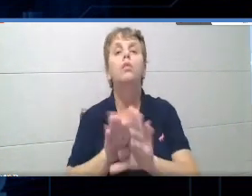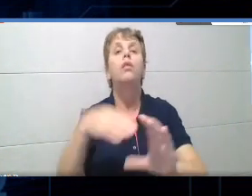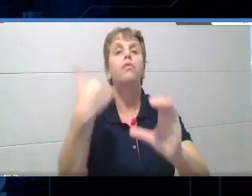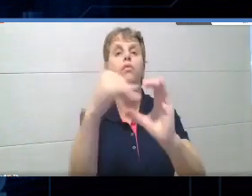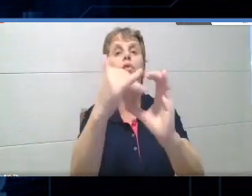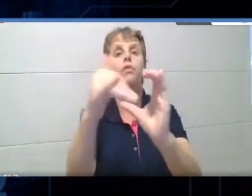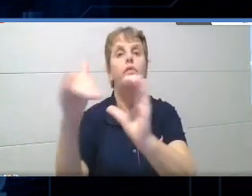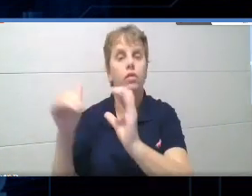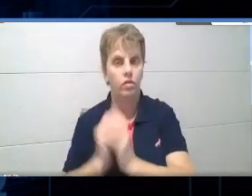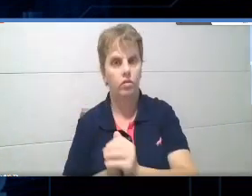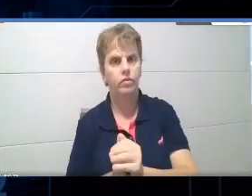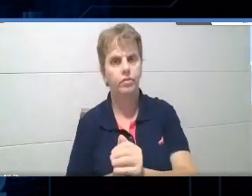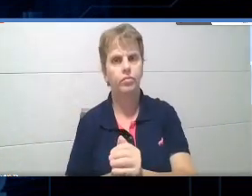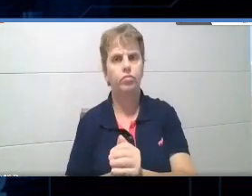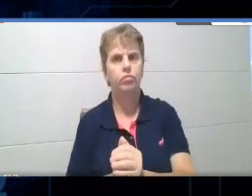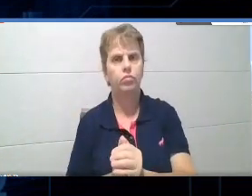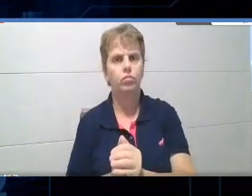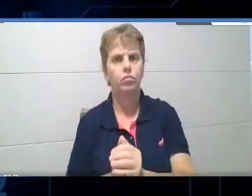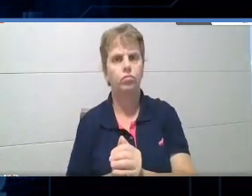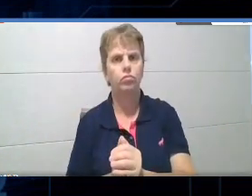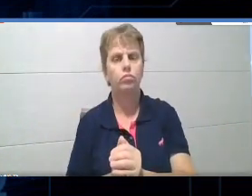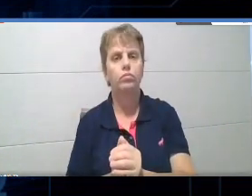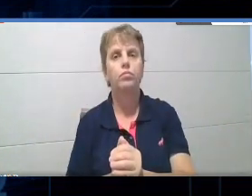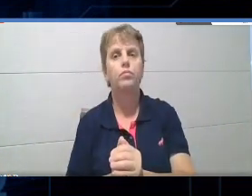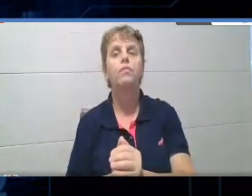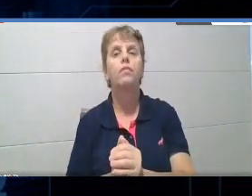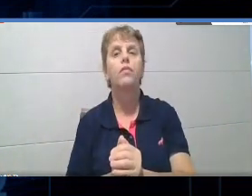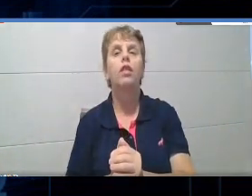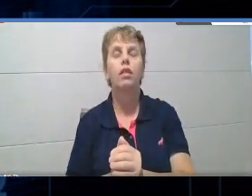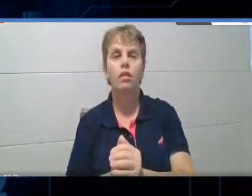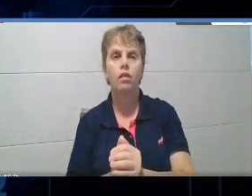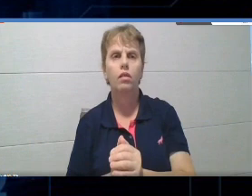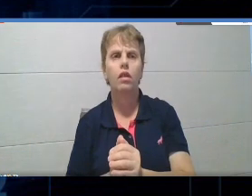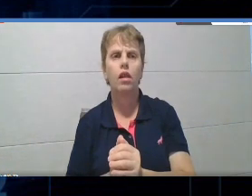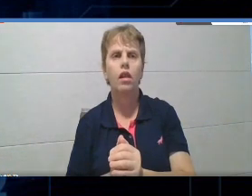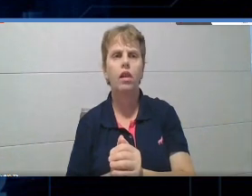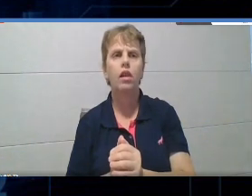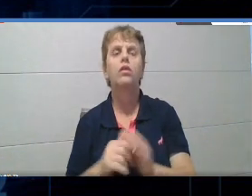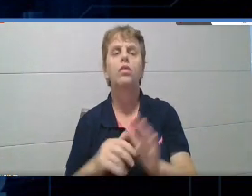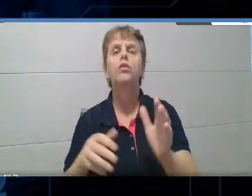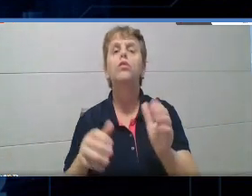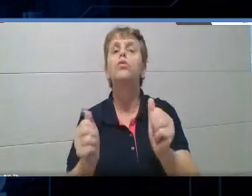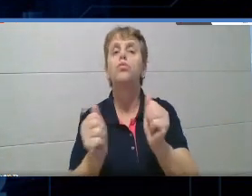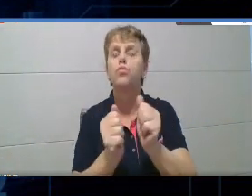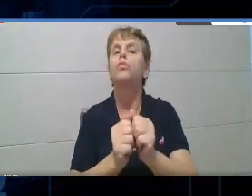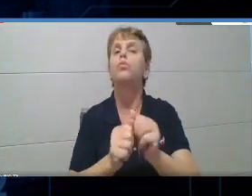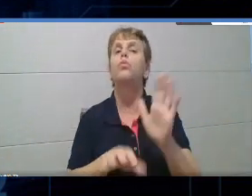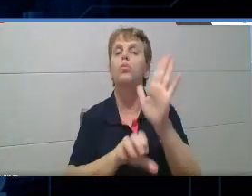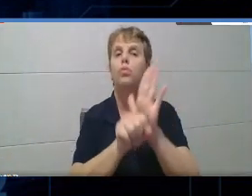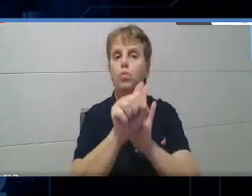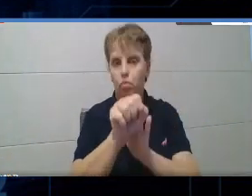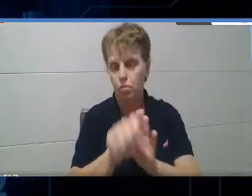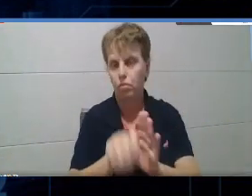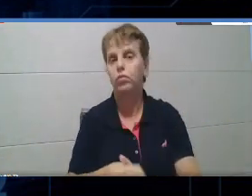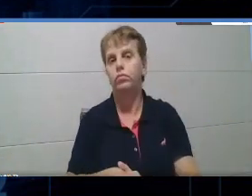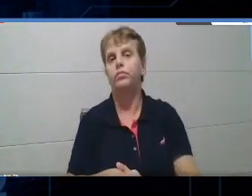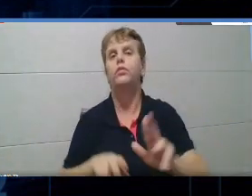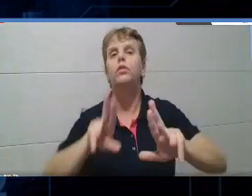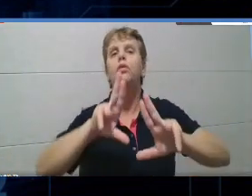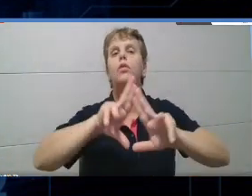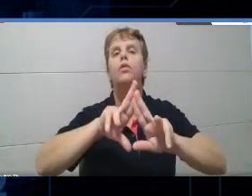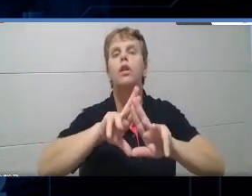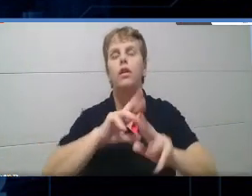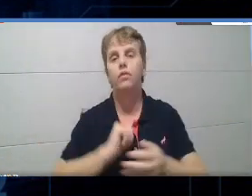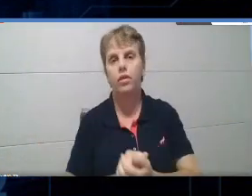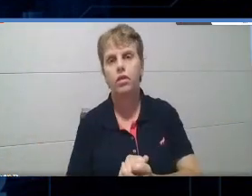com o download realizado via um formulário Google ali, tá, no Google Drive. Então, vocês